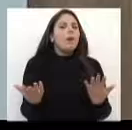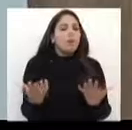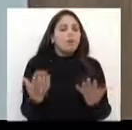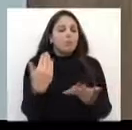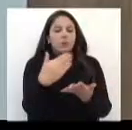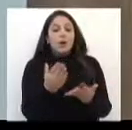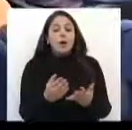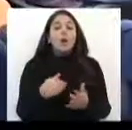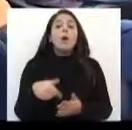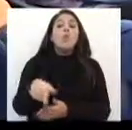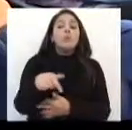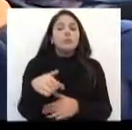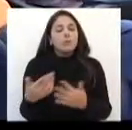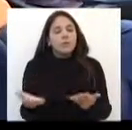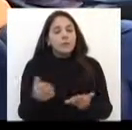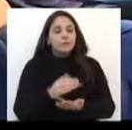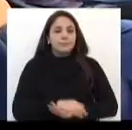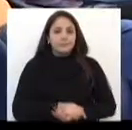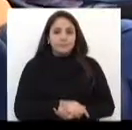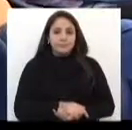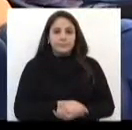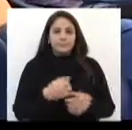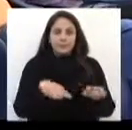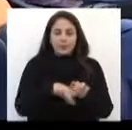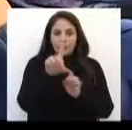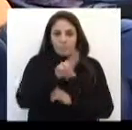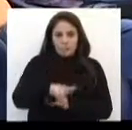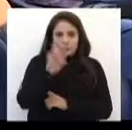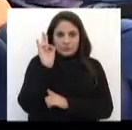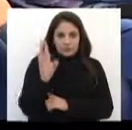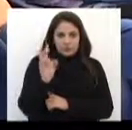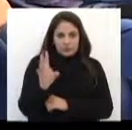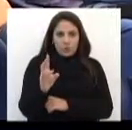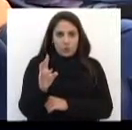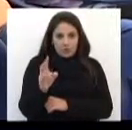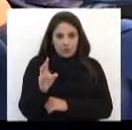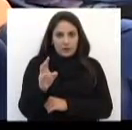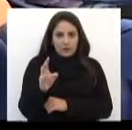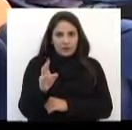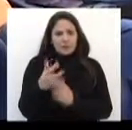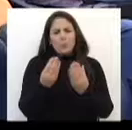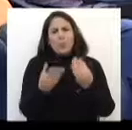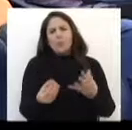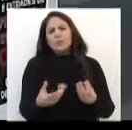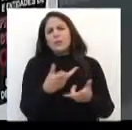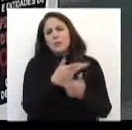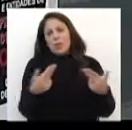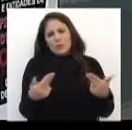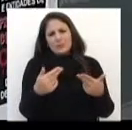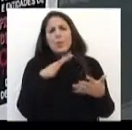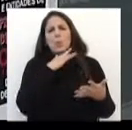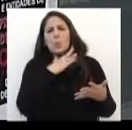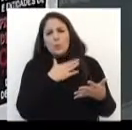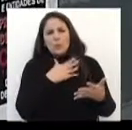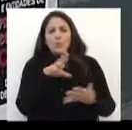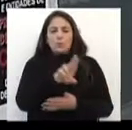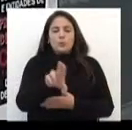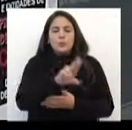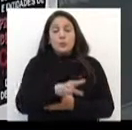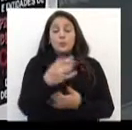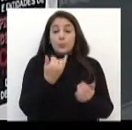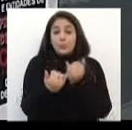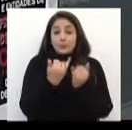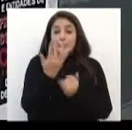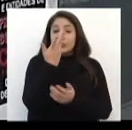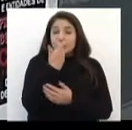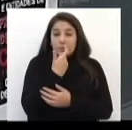para que não chegue lá para nós. O consumo de drogas traz uma série de prejuízos aos usuários. Na infância, por exemplo,